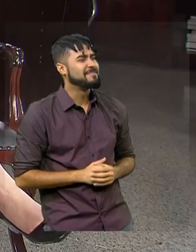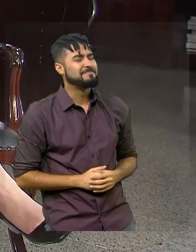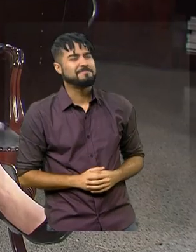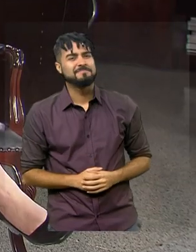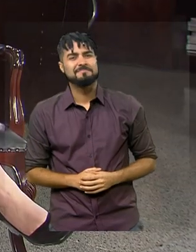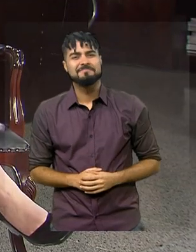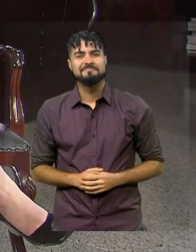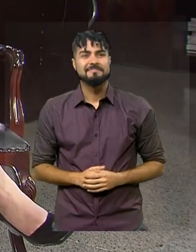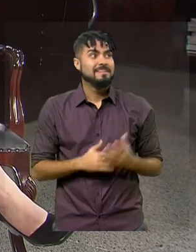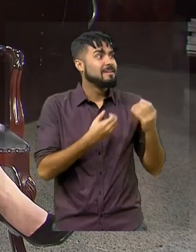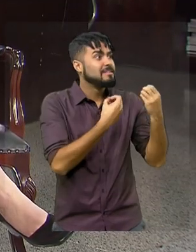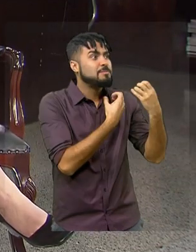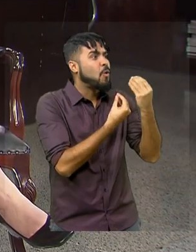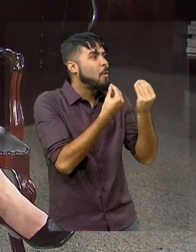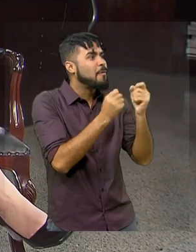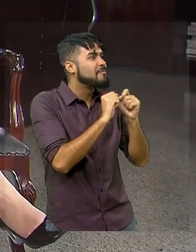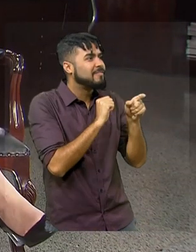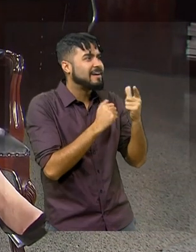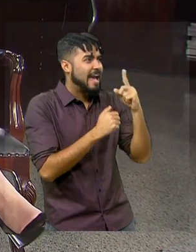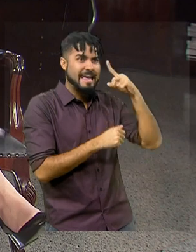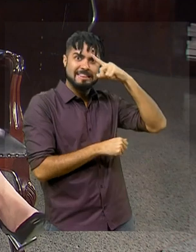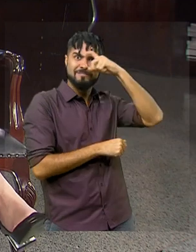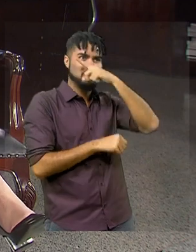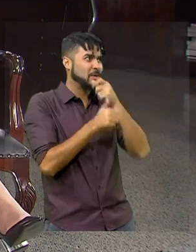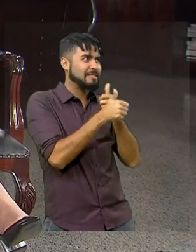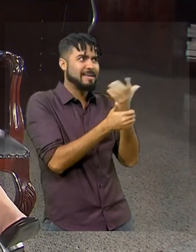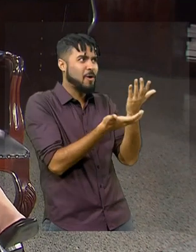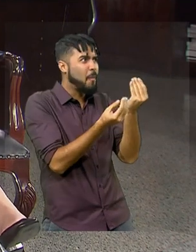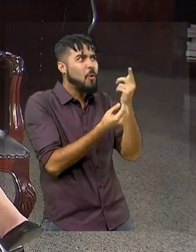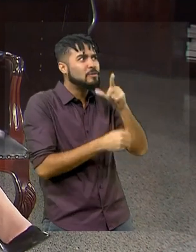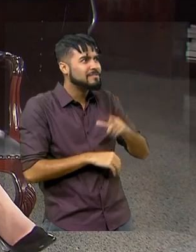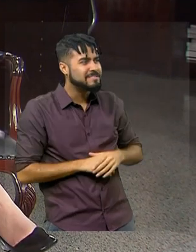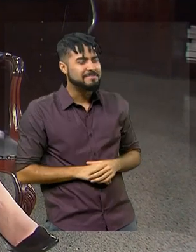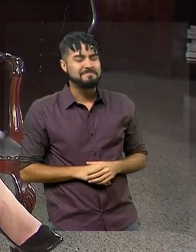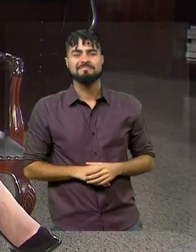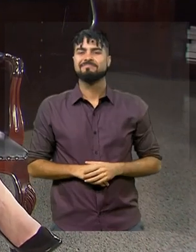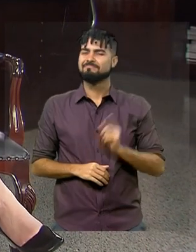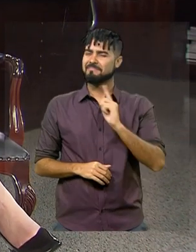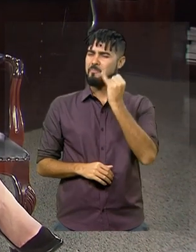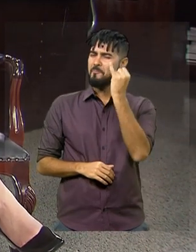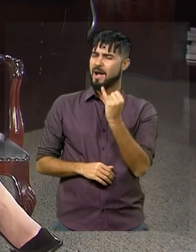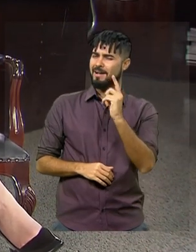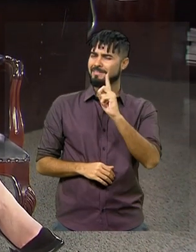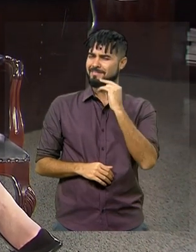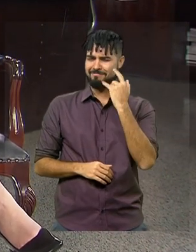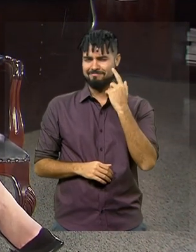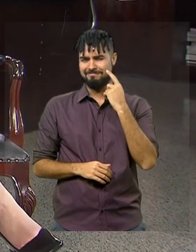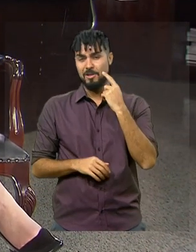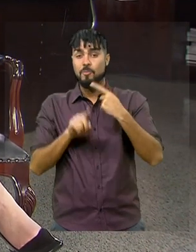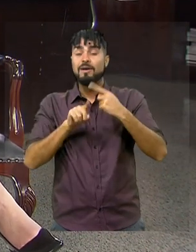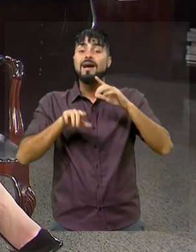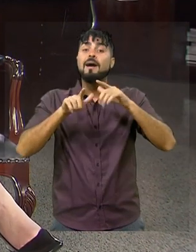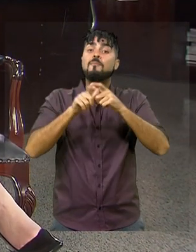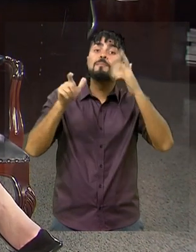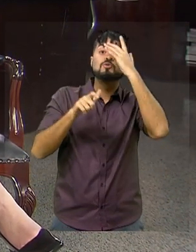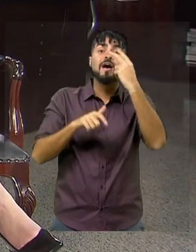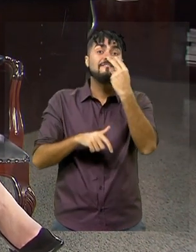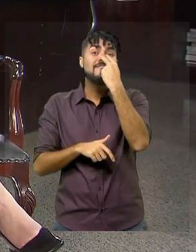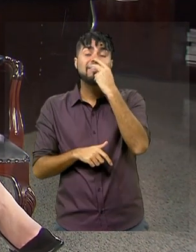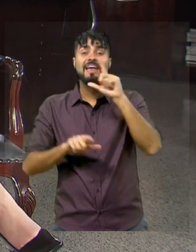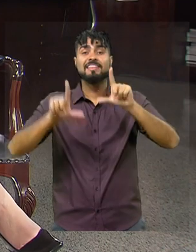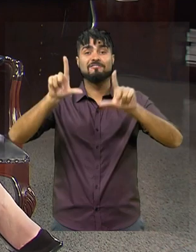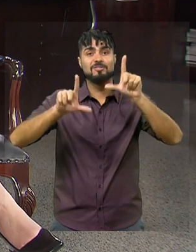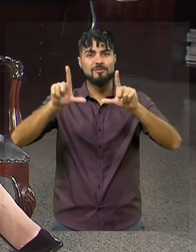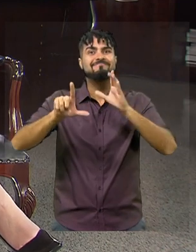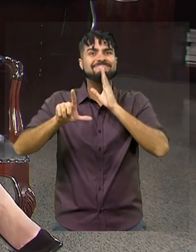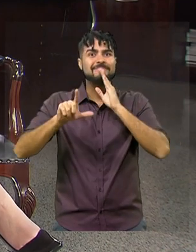Dá a receita porque está difícil. Não sei. Não, mazérrima, não. É porque as pessoas me veem pela televisão. A